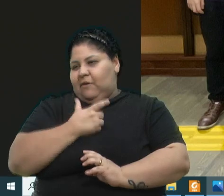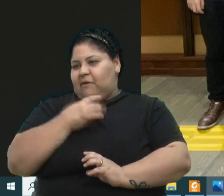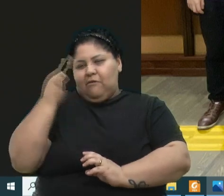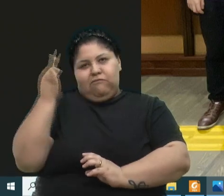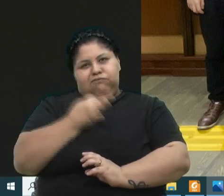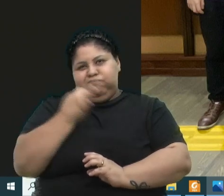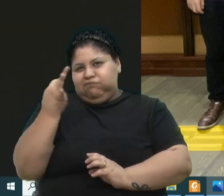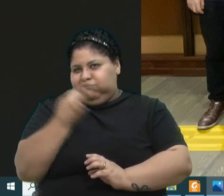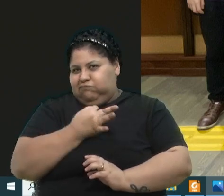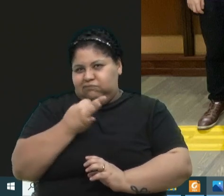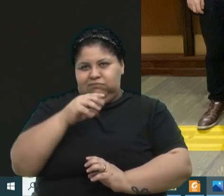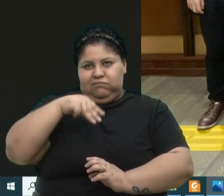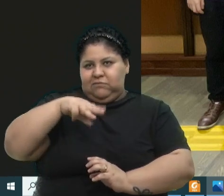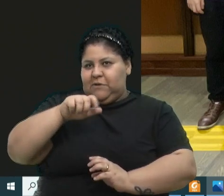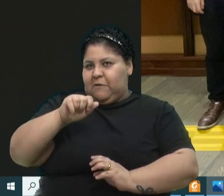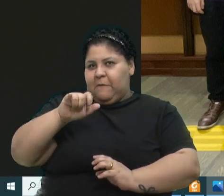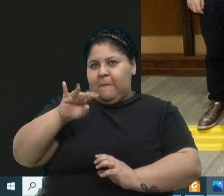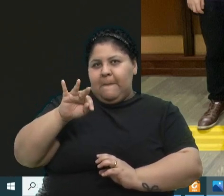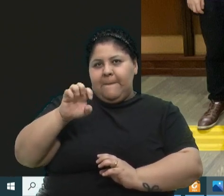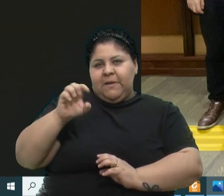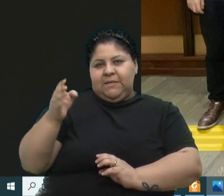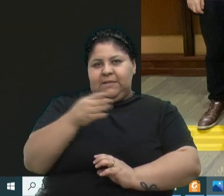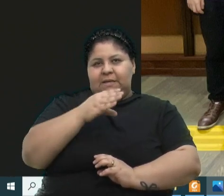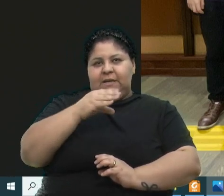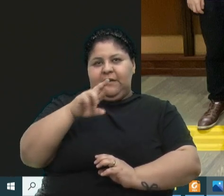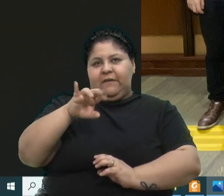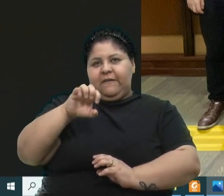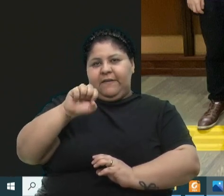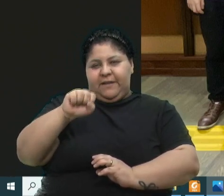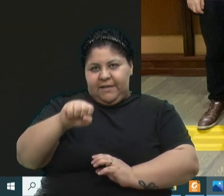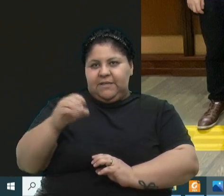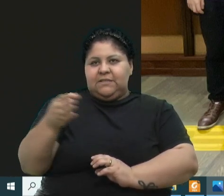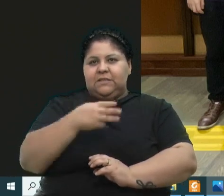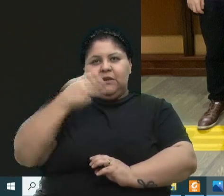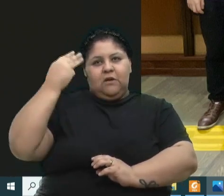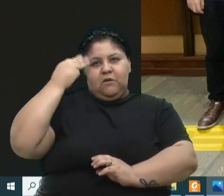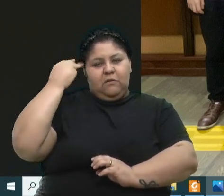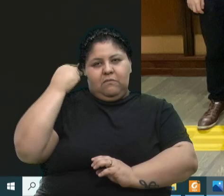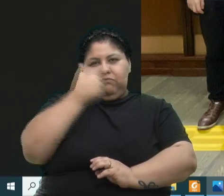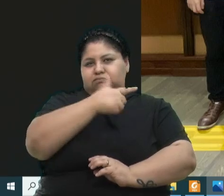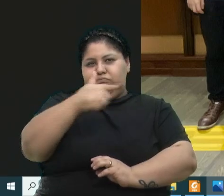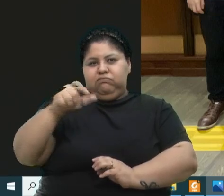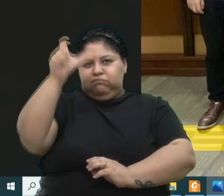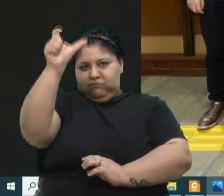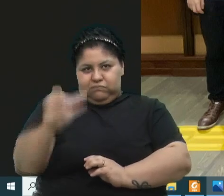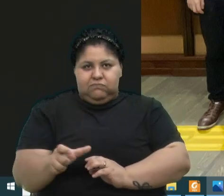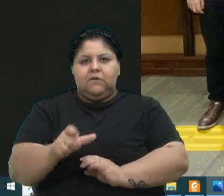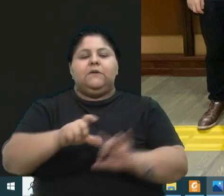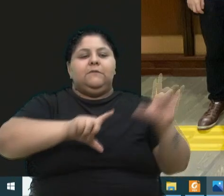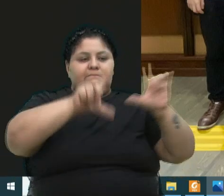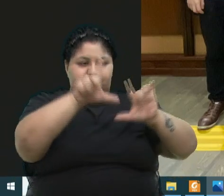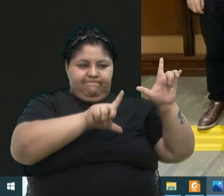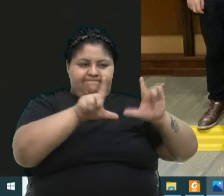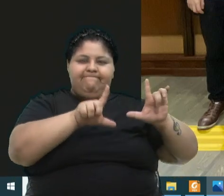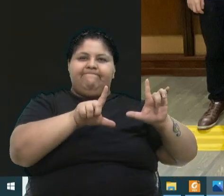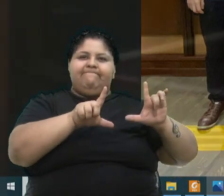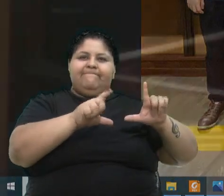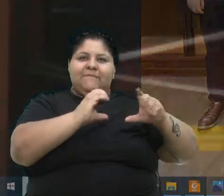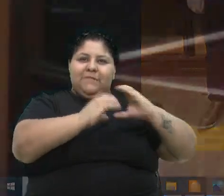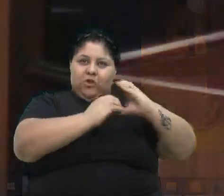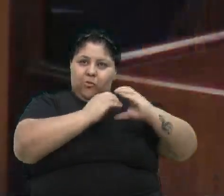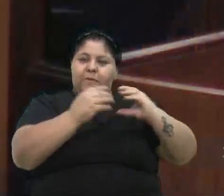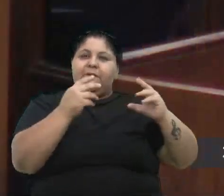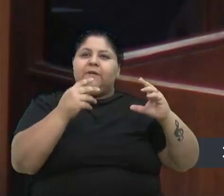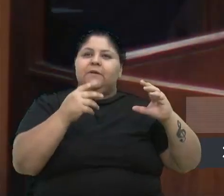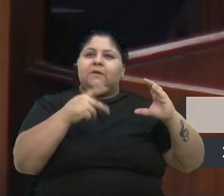Cris, o Denner, o Marcelo, da TV Câmara. E a gente sabe que outras pessoas da TV Câmara e da comunicação da casa, que